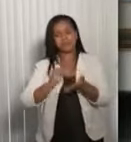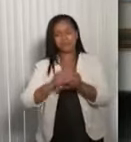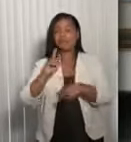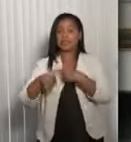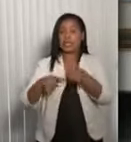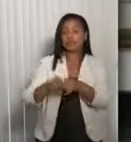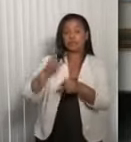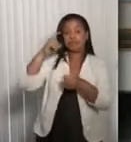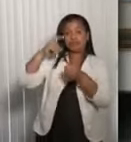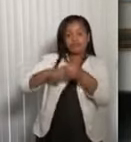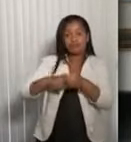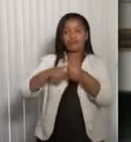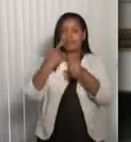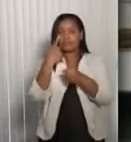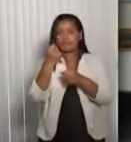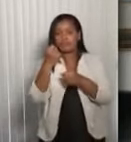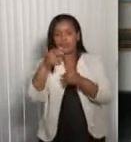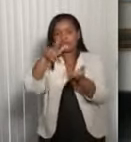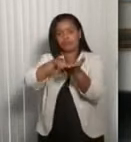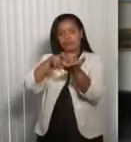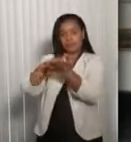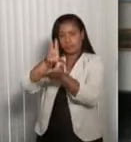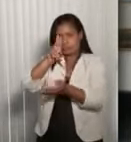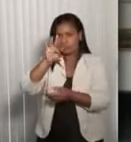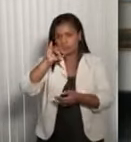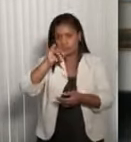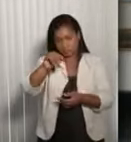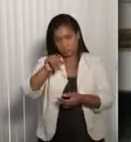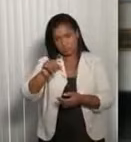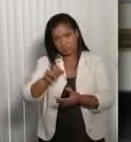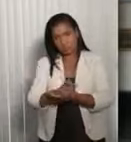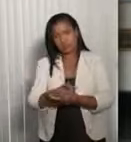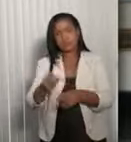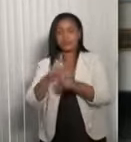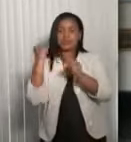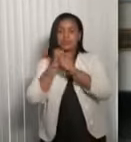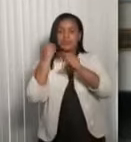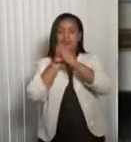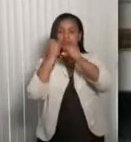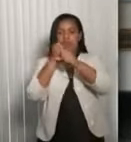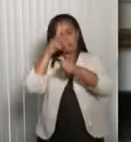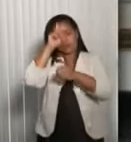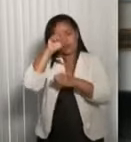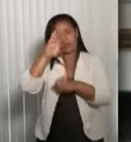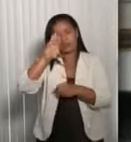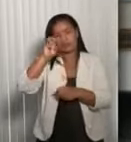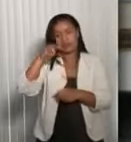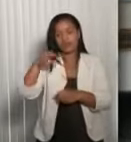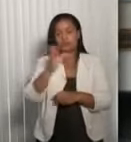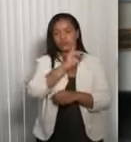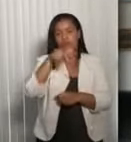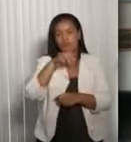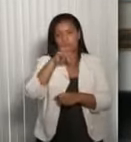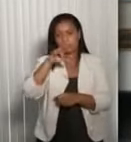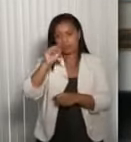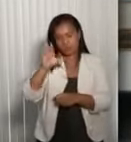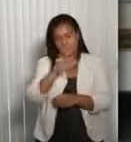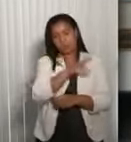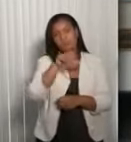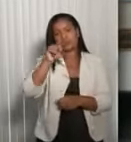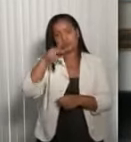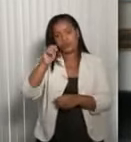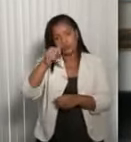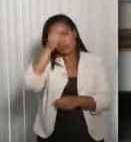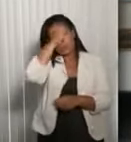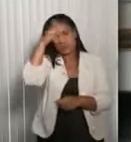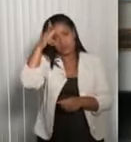o convênio para a instalação de 20 leitos de UTI e reforma no Hospital de Bom Jesus da Lapa. Eu falei com o prefeito